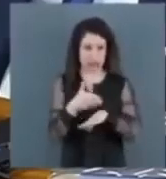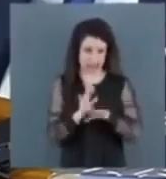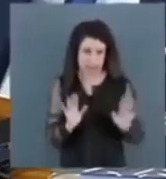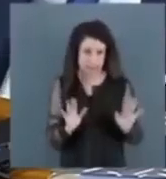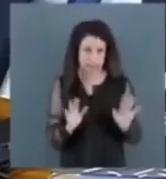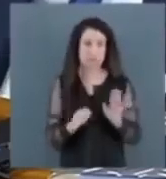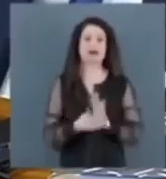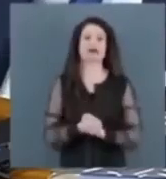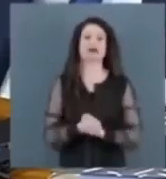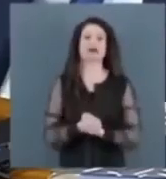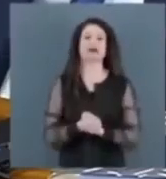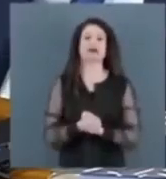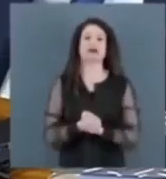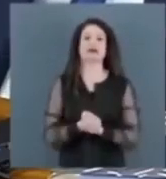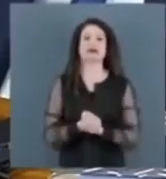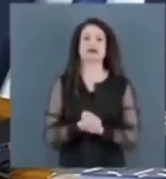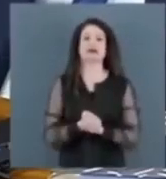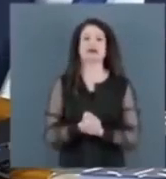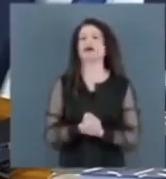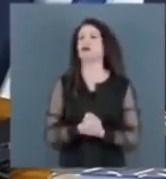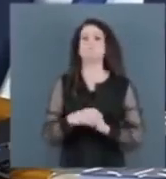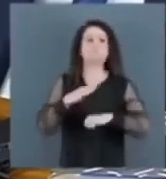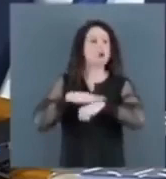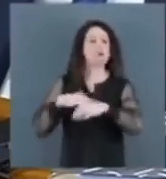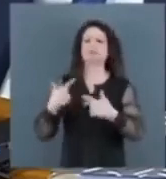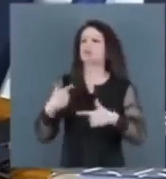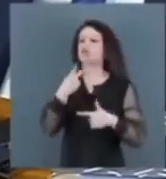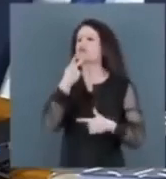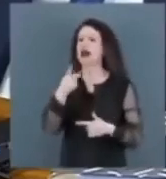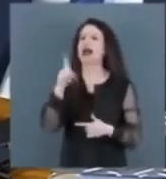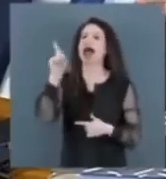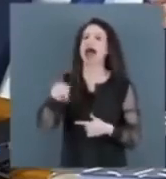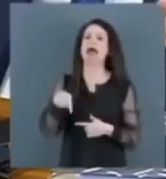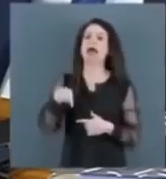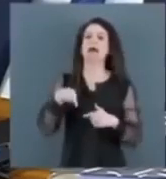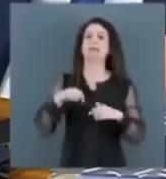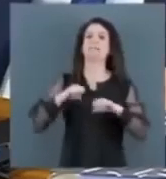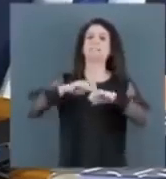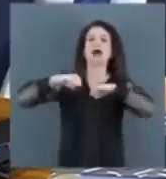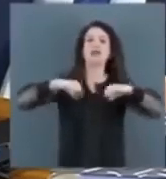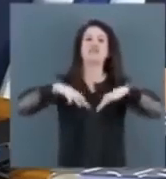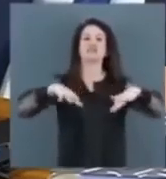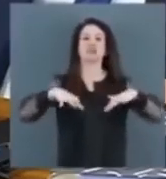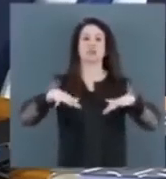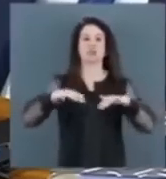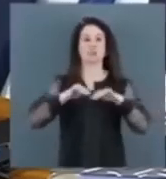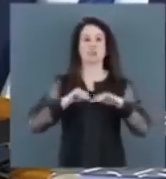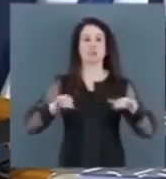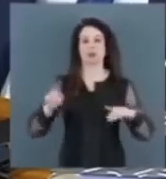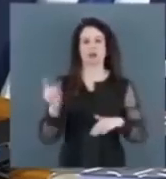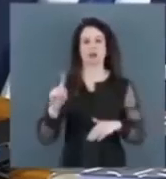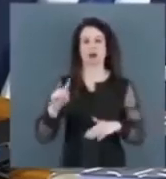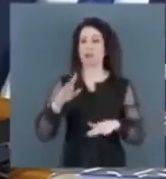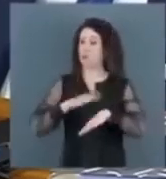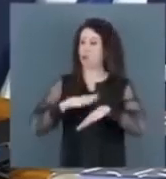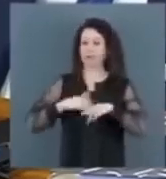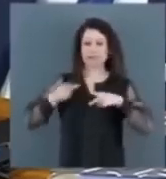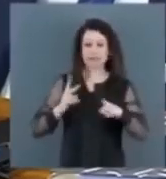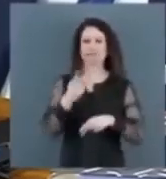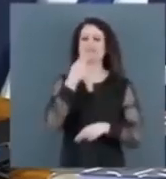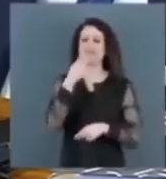em nenhum momento era citado que a manifestação seria pacífica. A todo momento era dito que teria a